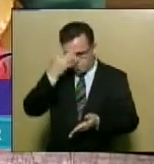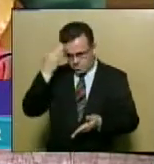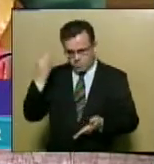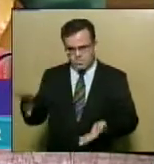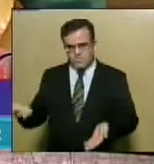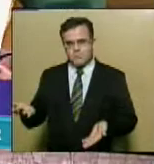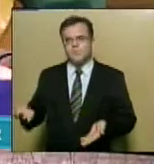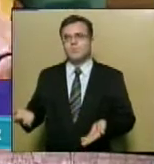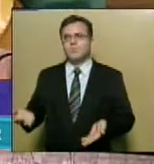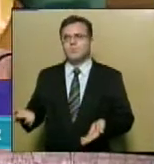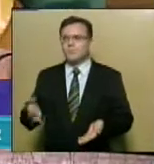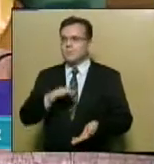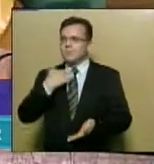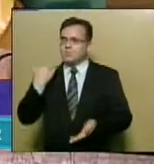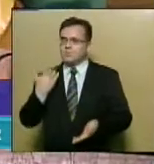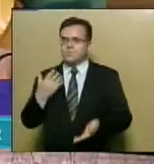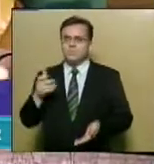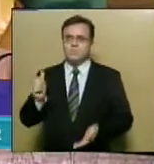sem se aposentar.